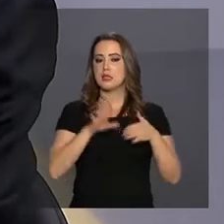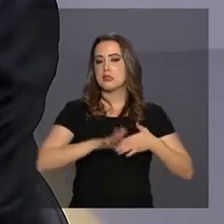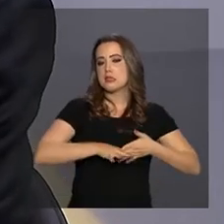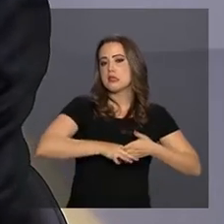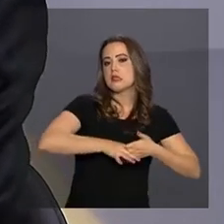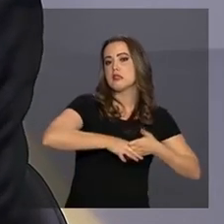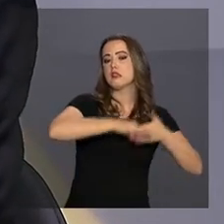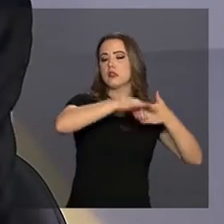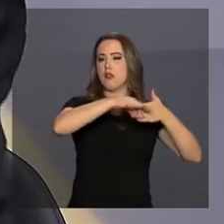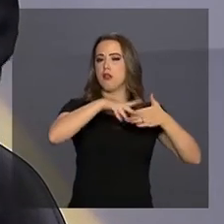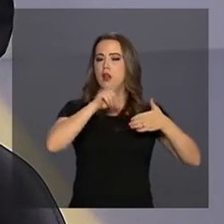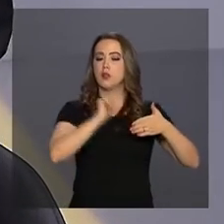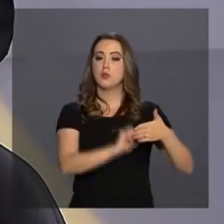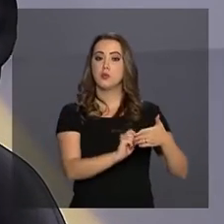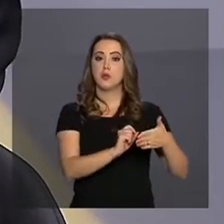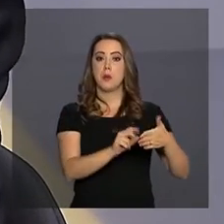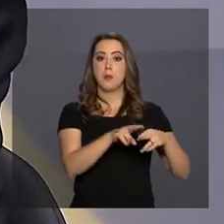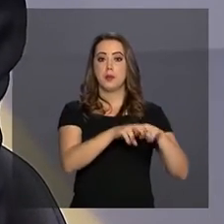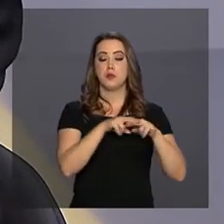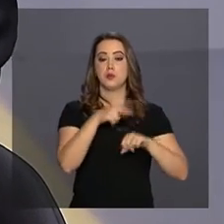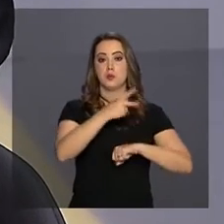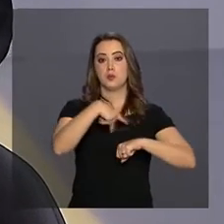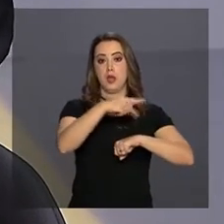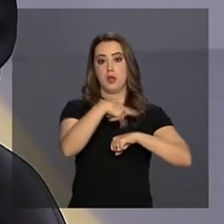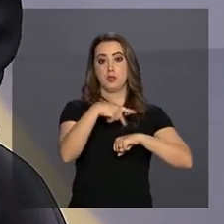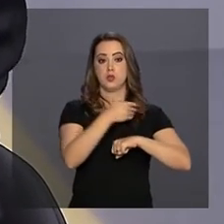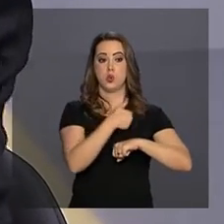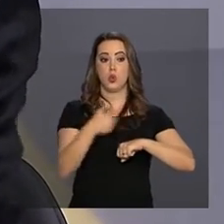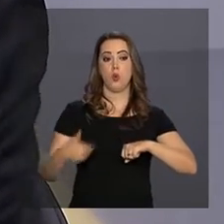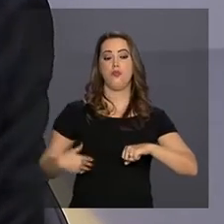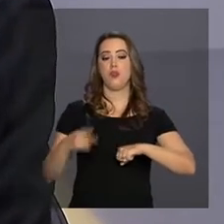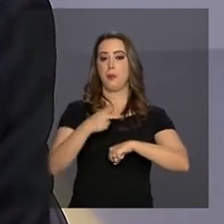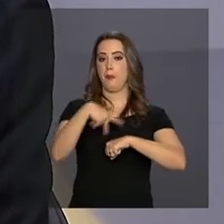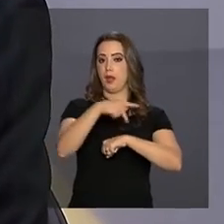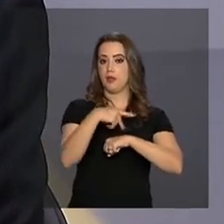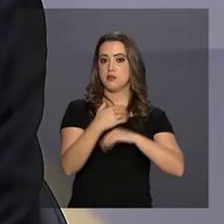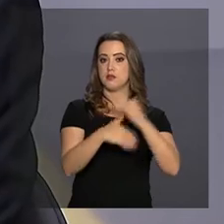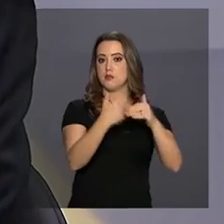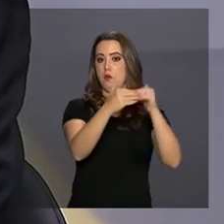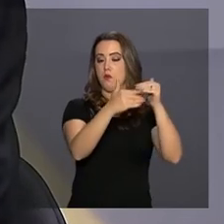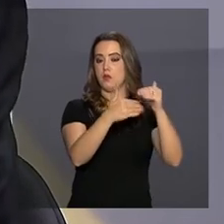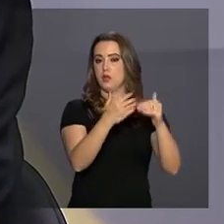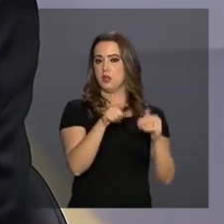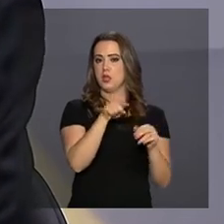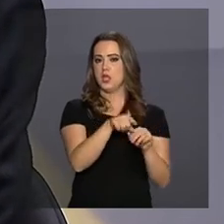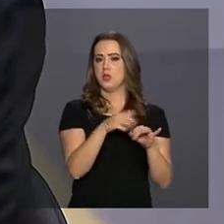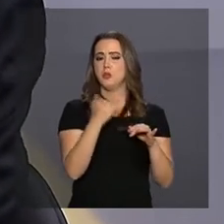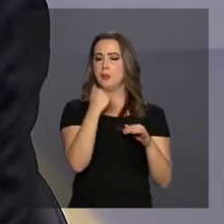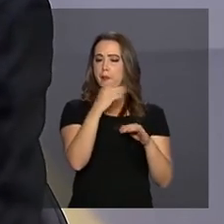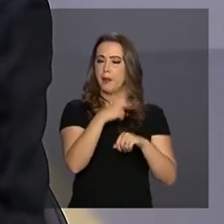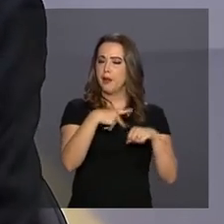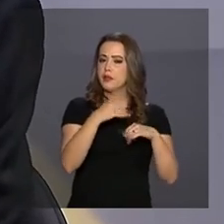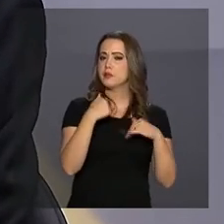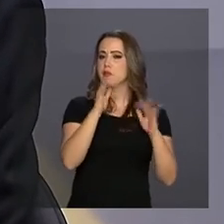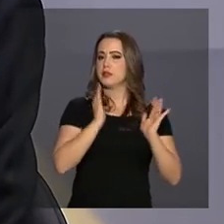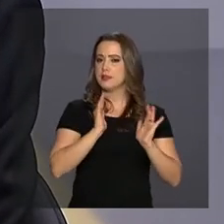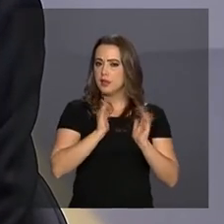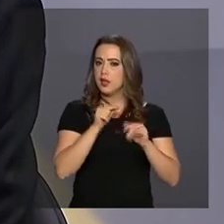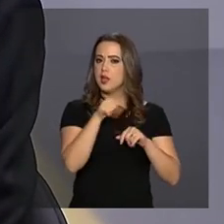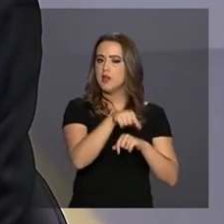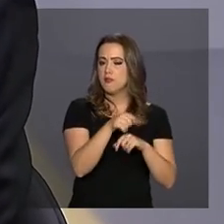quer dizer, dirigidas basicamente pelos países, pelos governos dos países desenvolvidos com uma participação